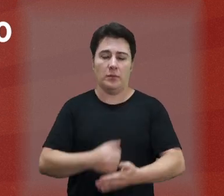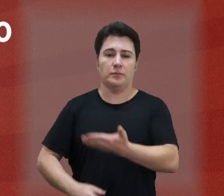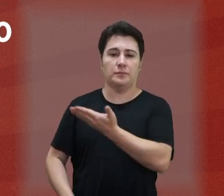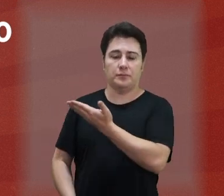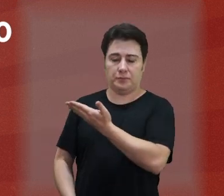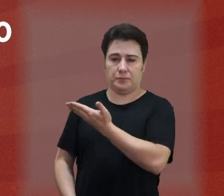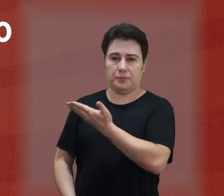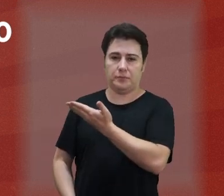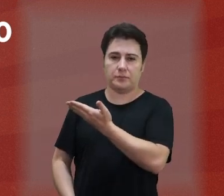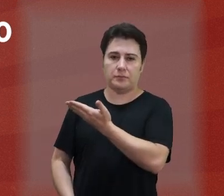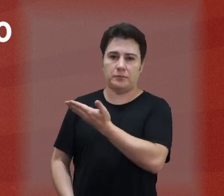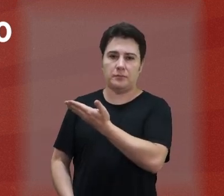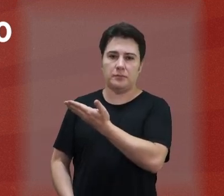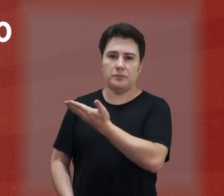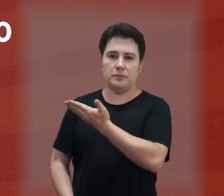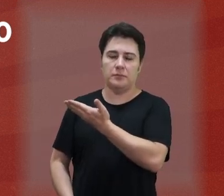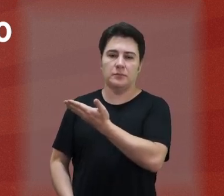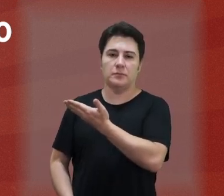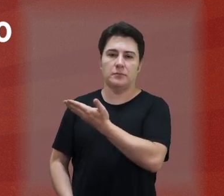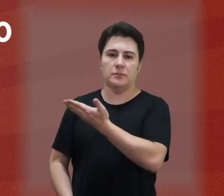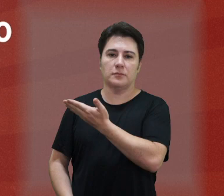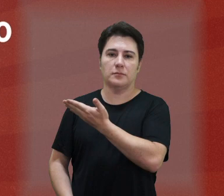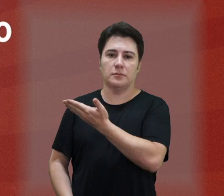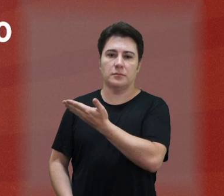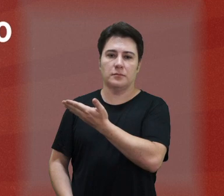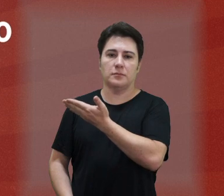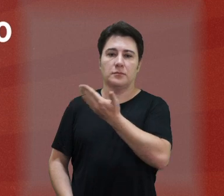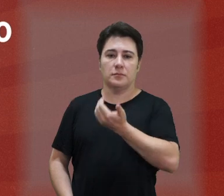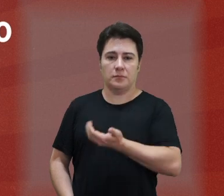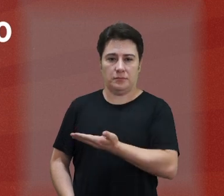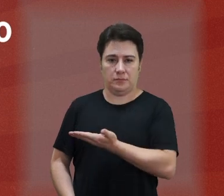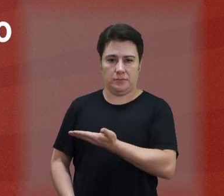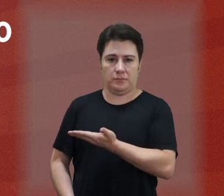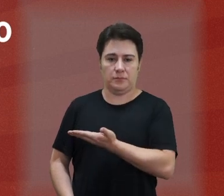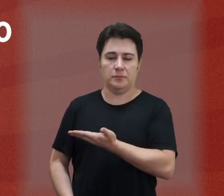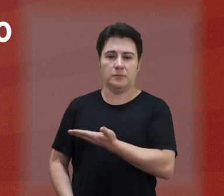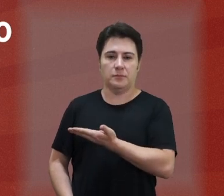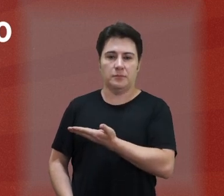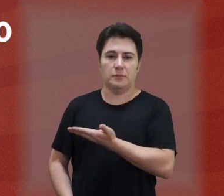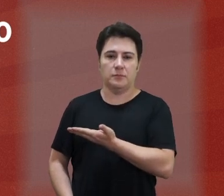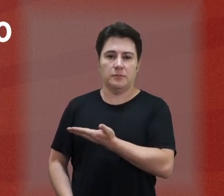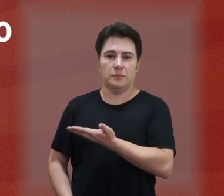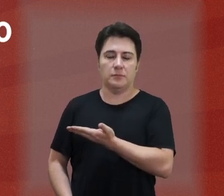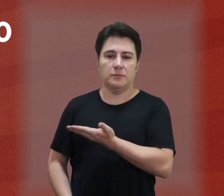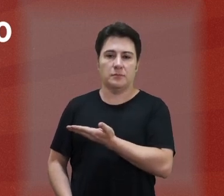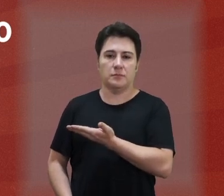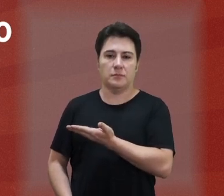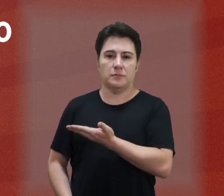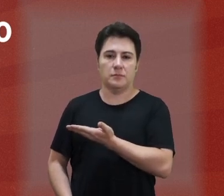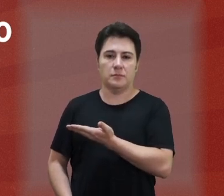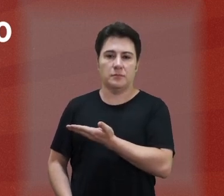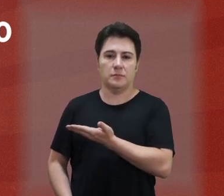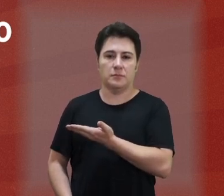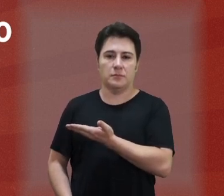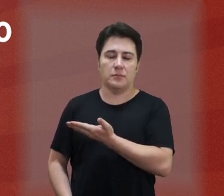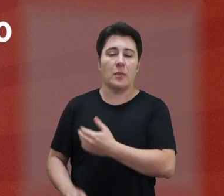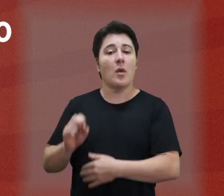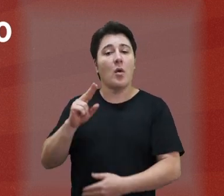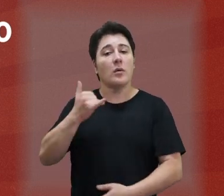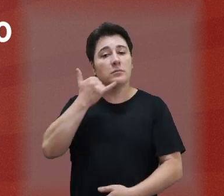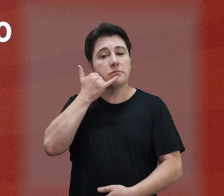telefones 16-3305-5600 e 16-3322